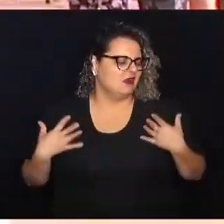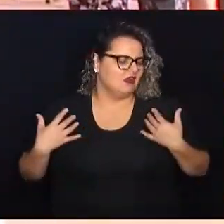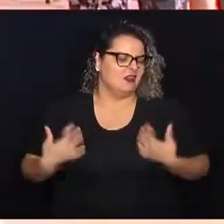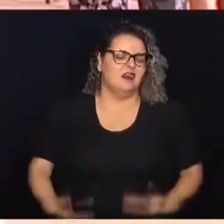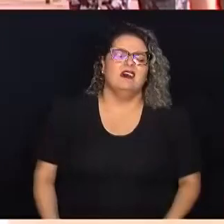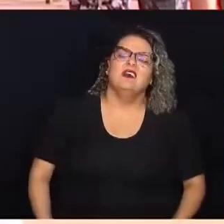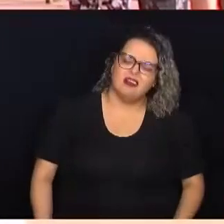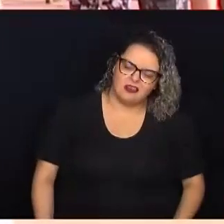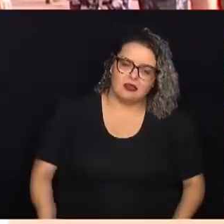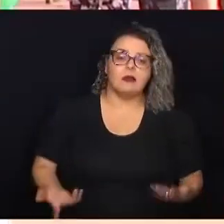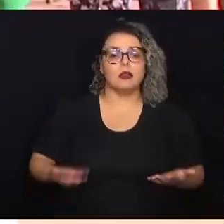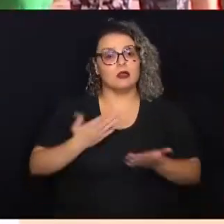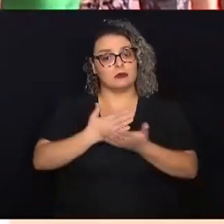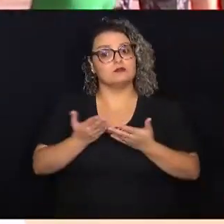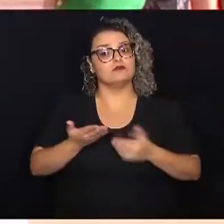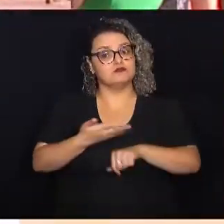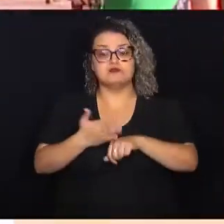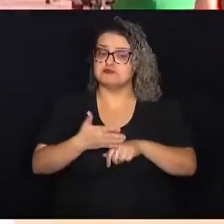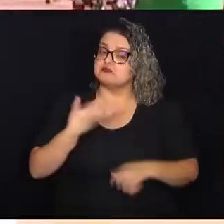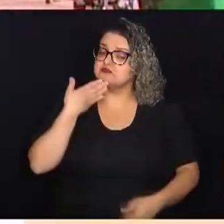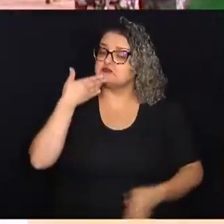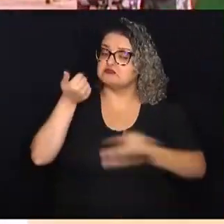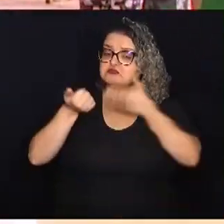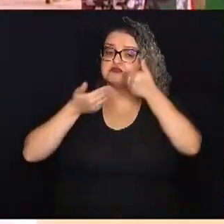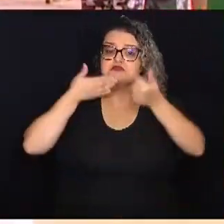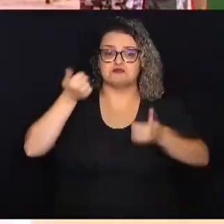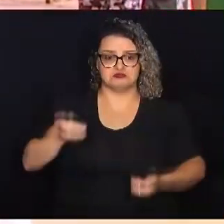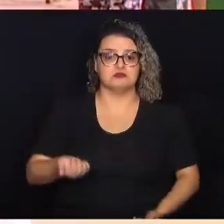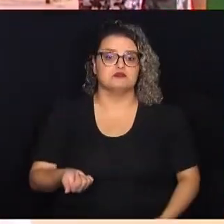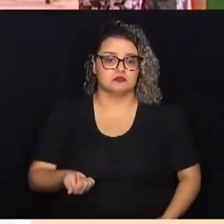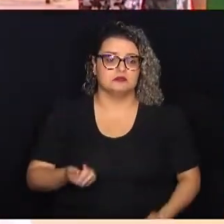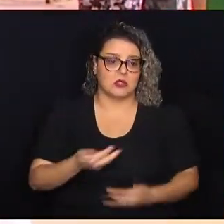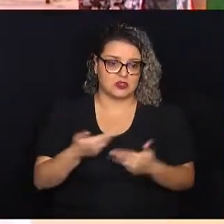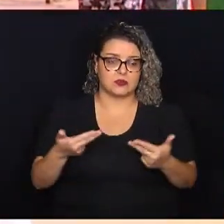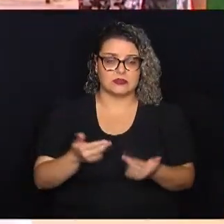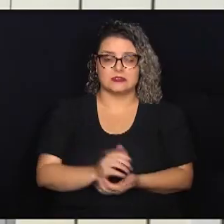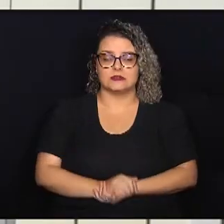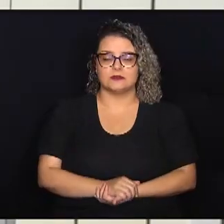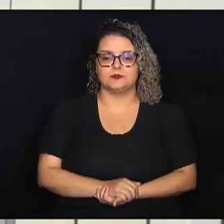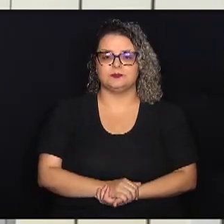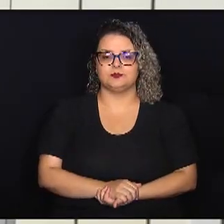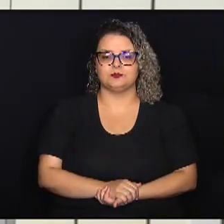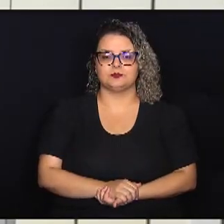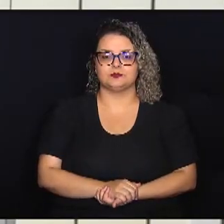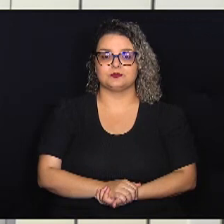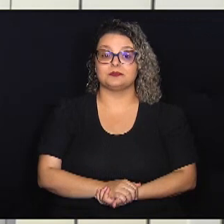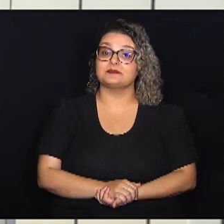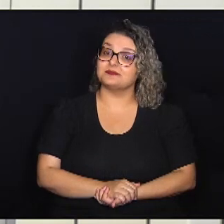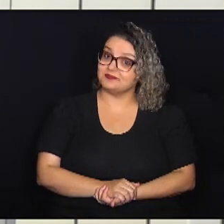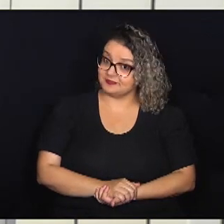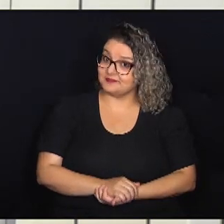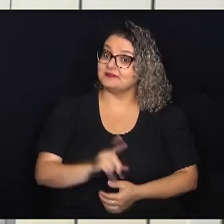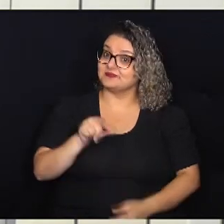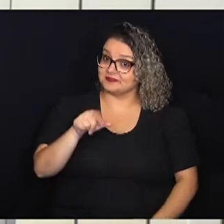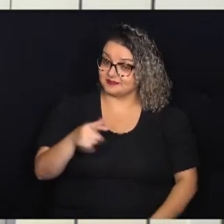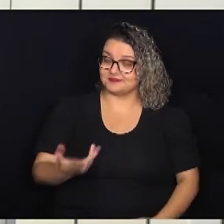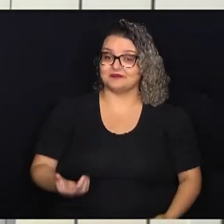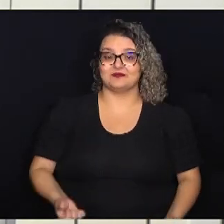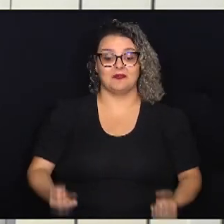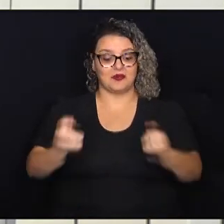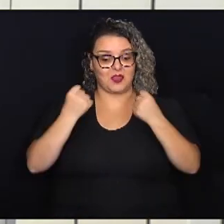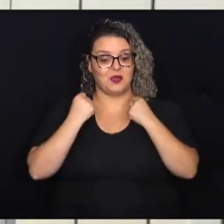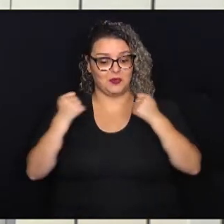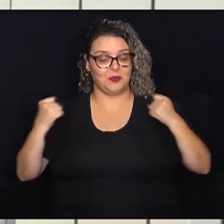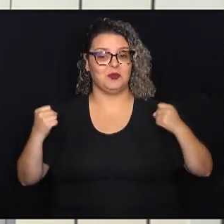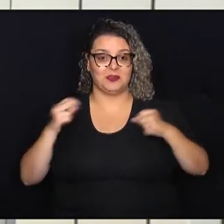exercício aqui pra melhorar a performance das coisas. É isso, tem que se exercitar e